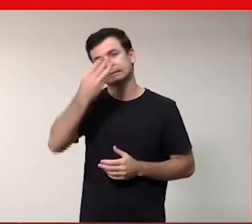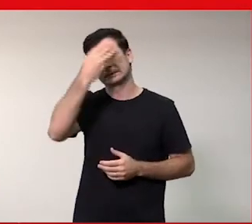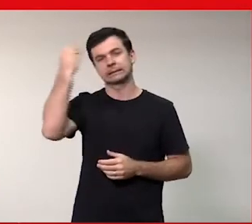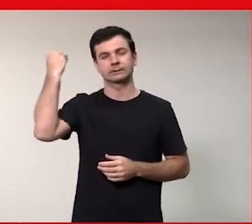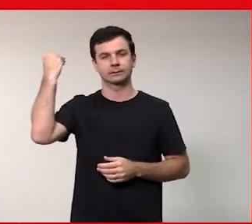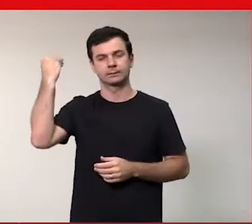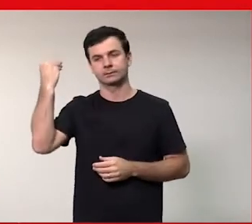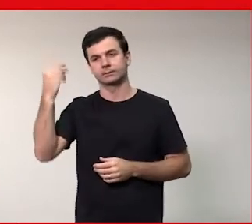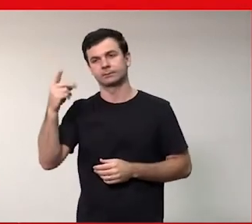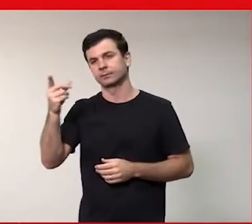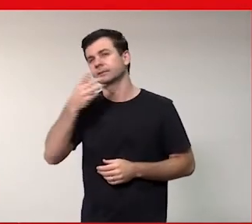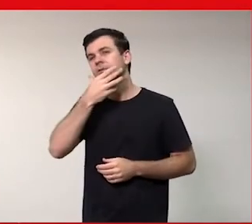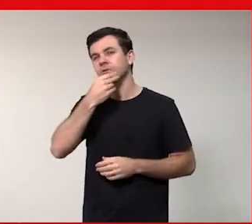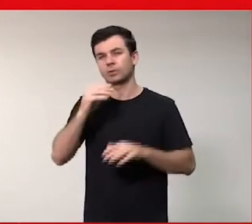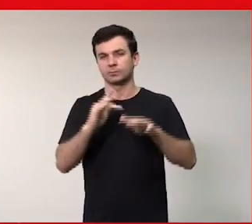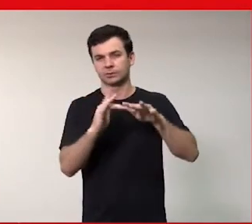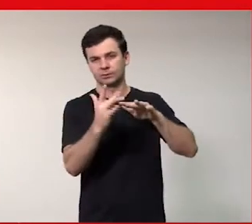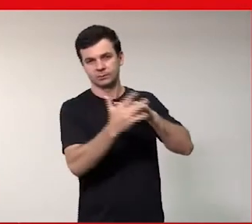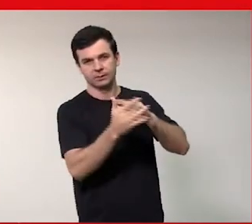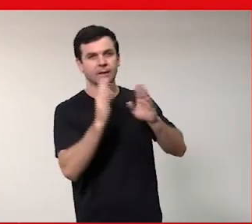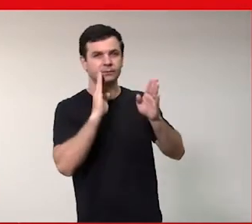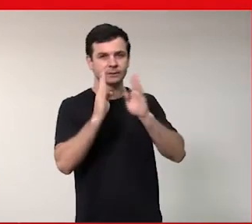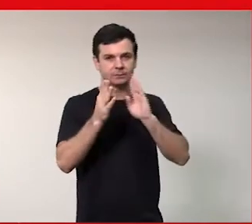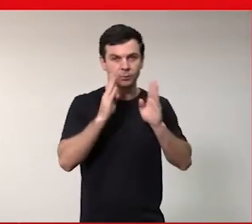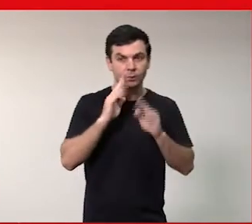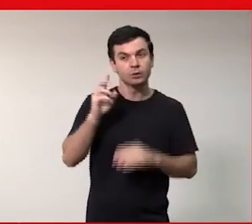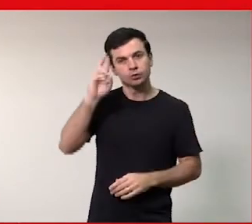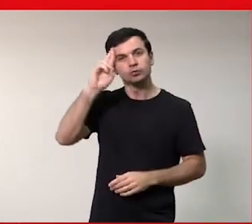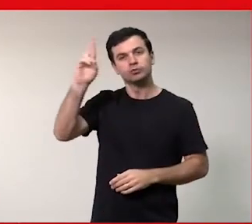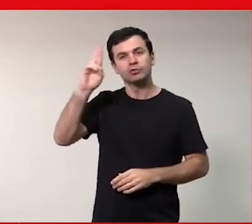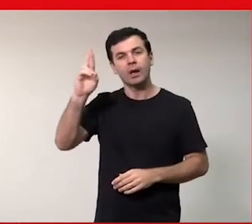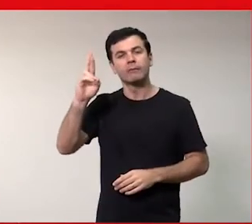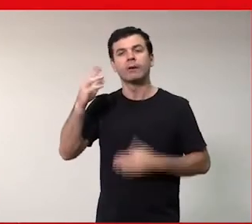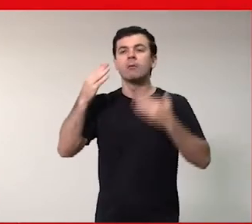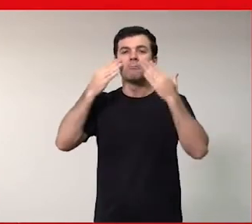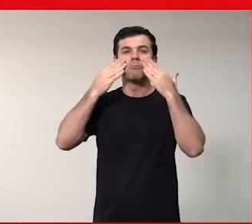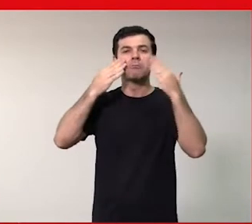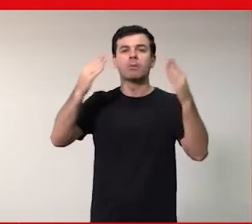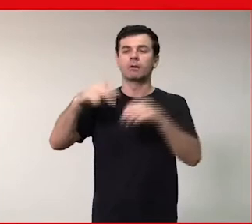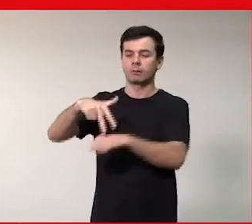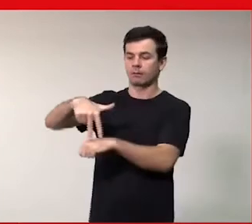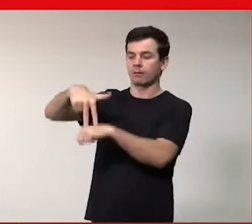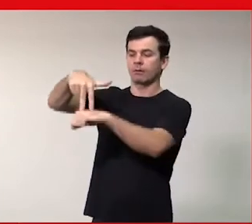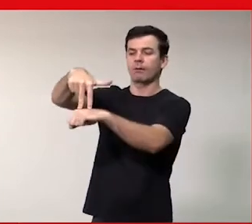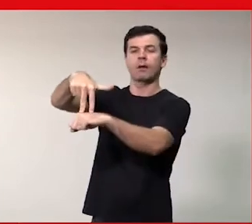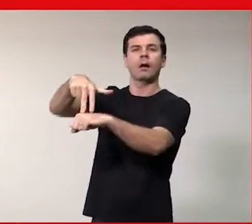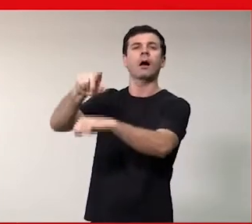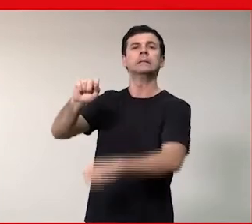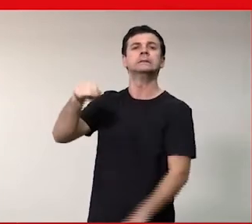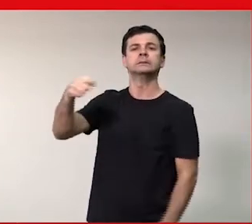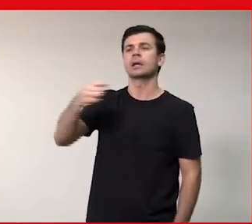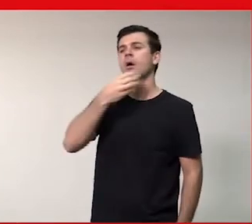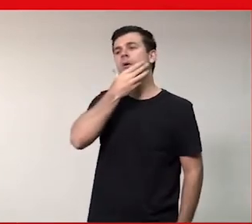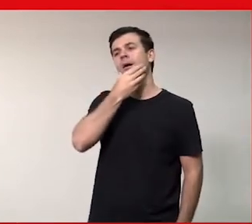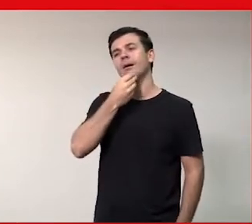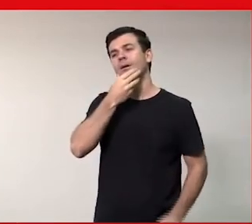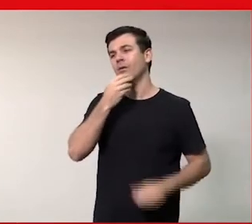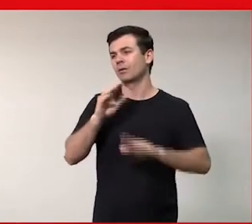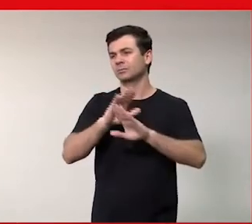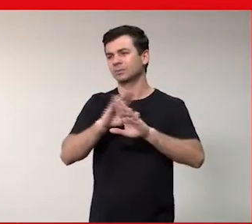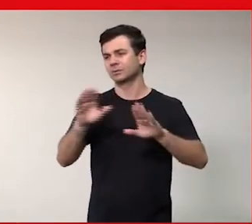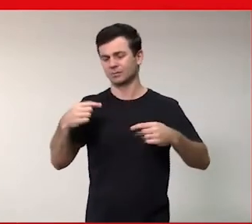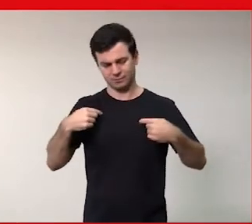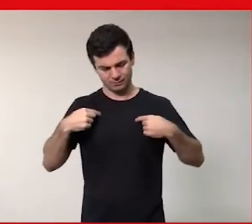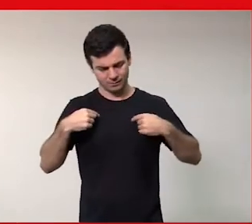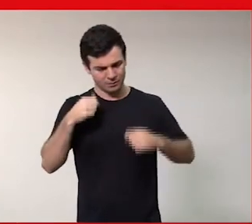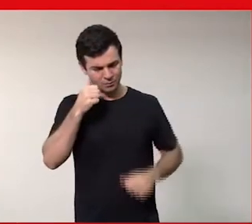dessas redes sociais sempre está mostrando isso então isso passa uma mensagem no imaginário que é essa questão de representatividade então